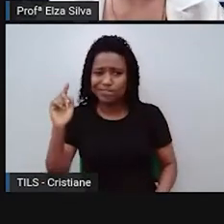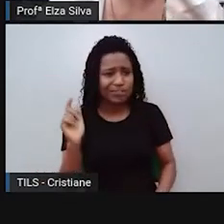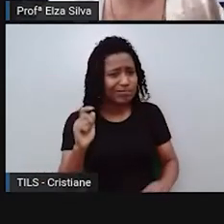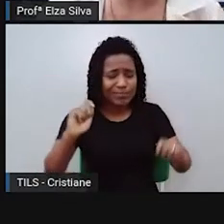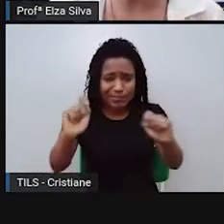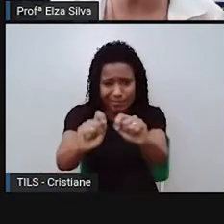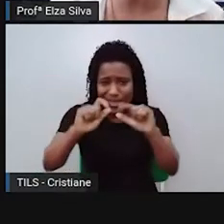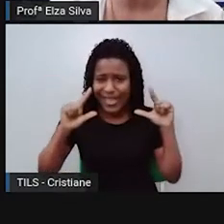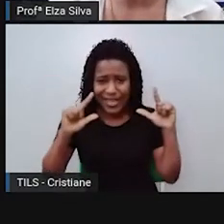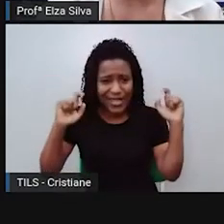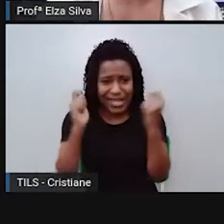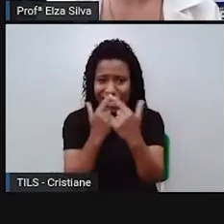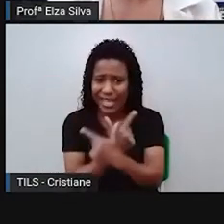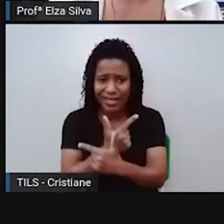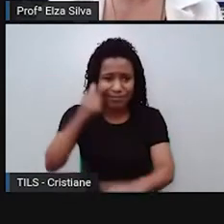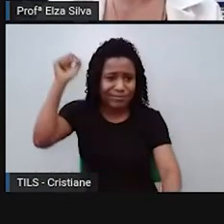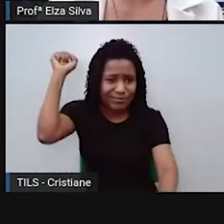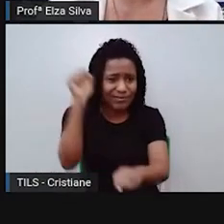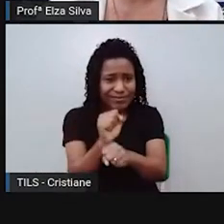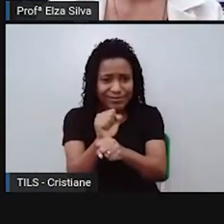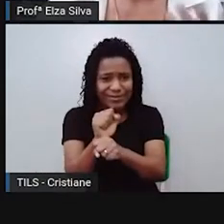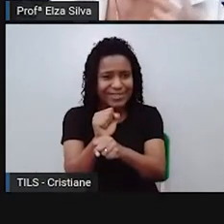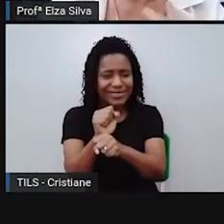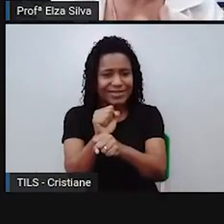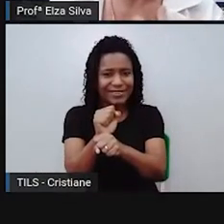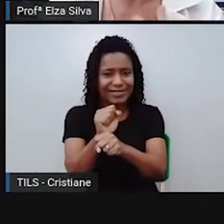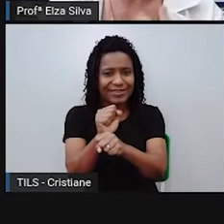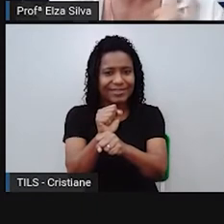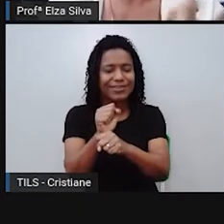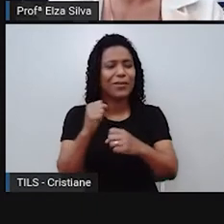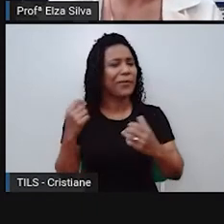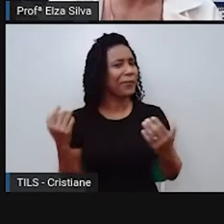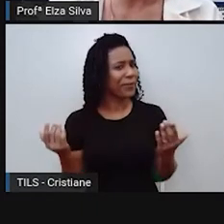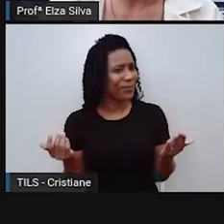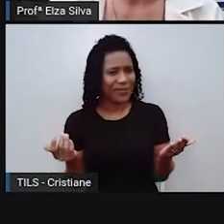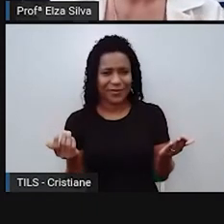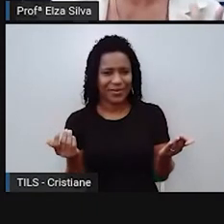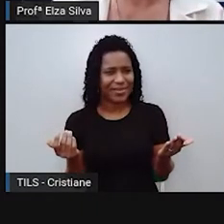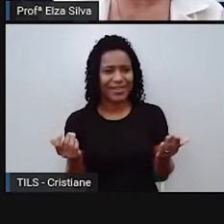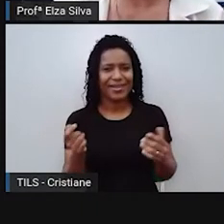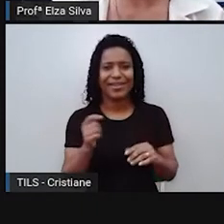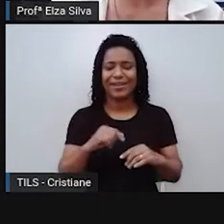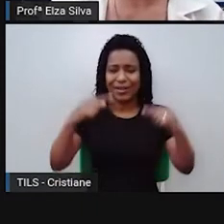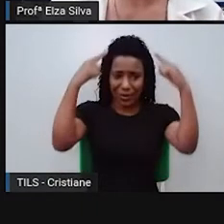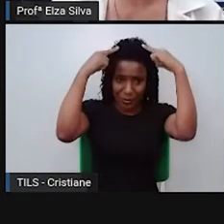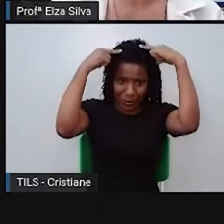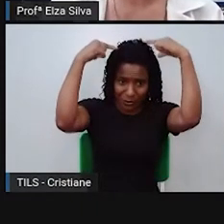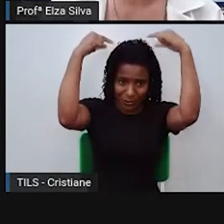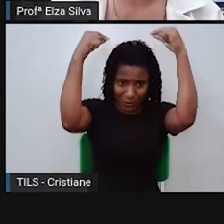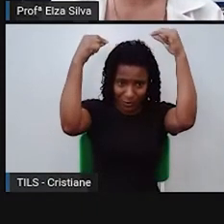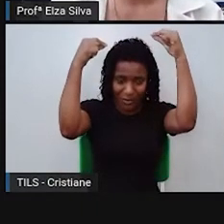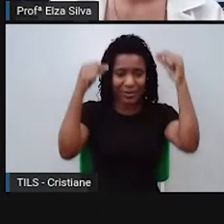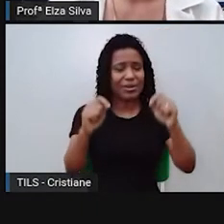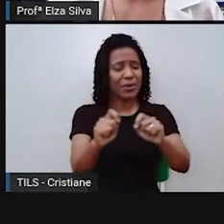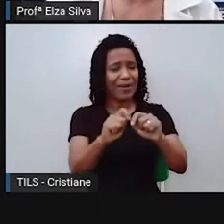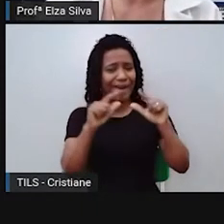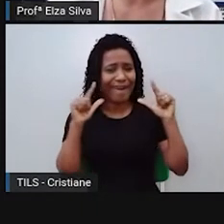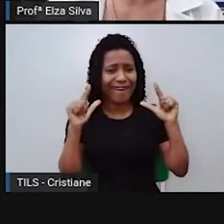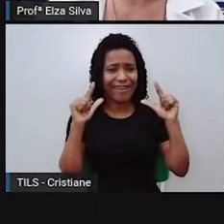Ele combate a produção de memes. Mas por que será que o Batman combate a produção de memes?